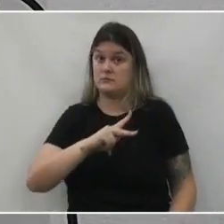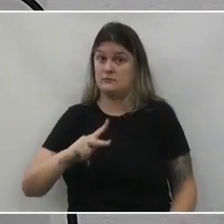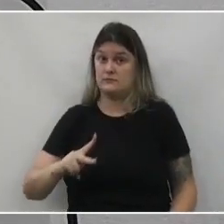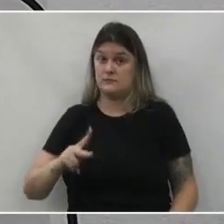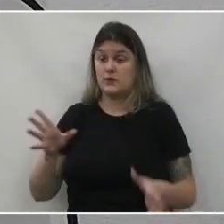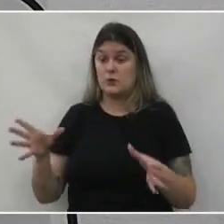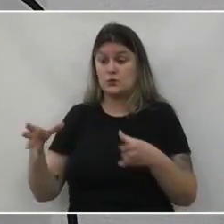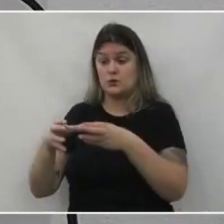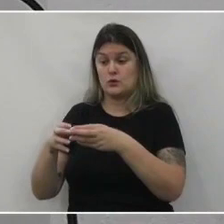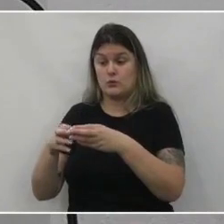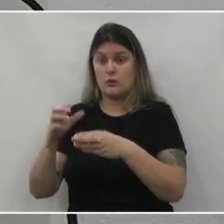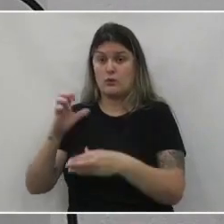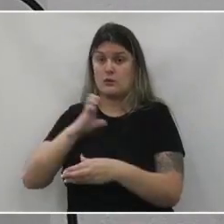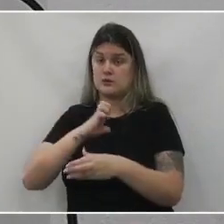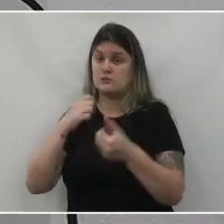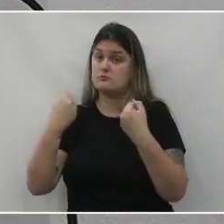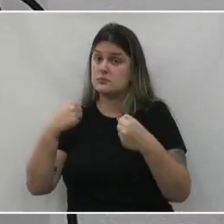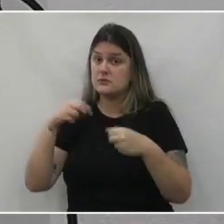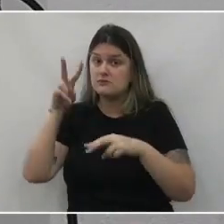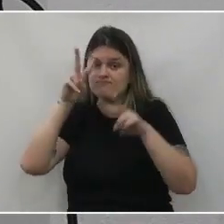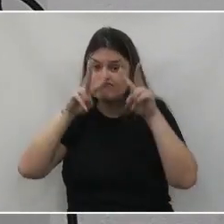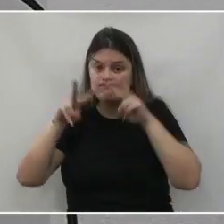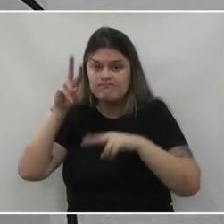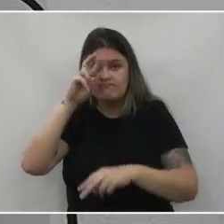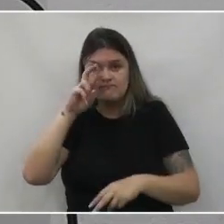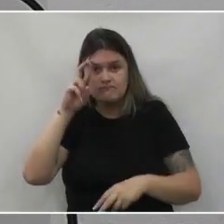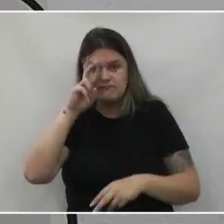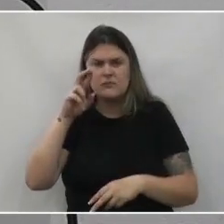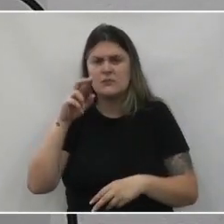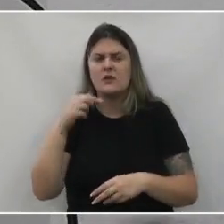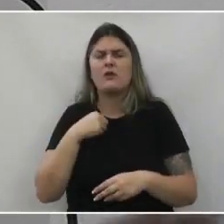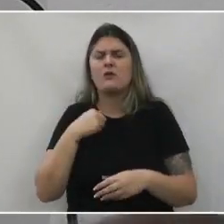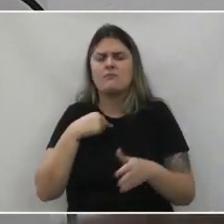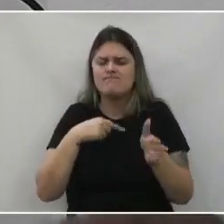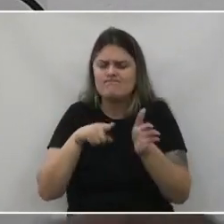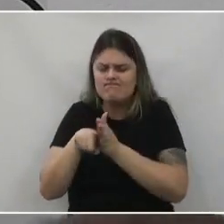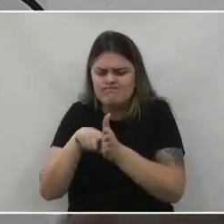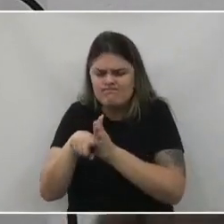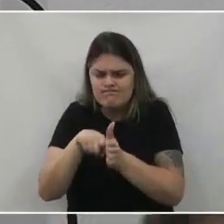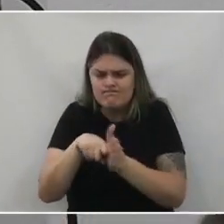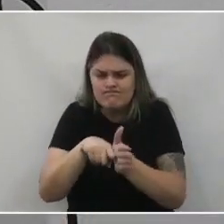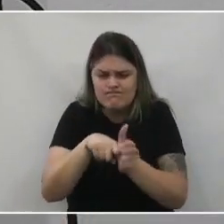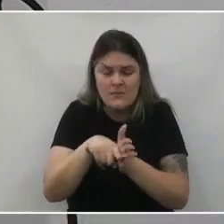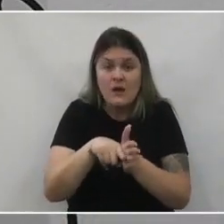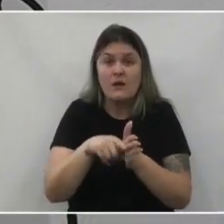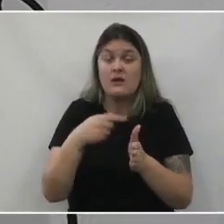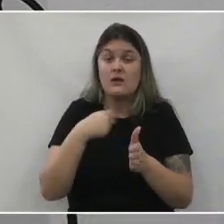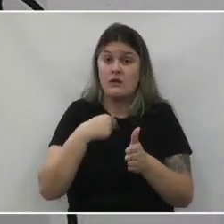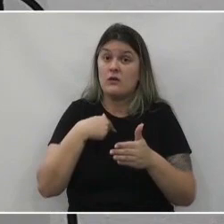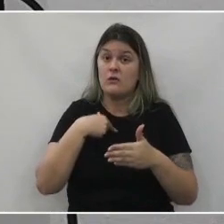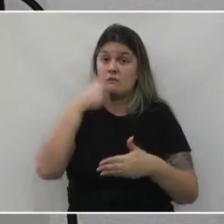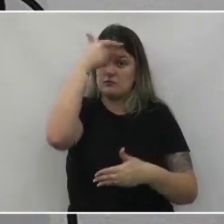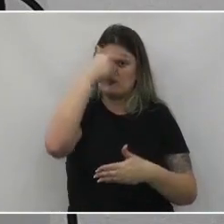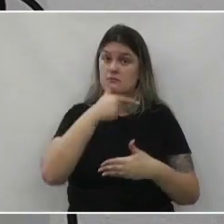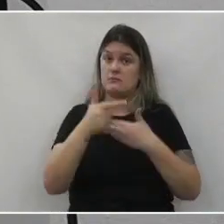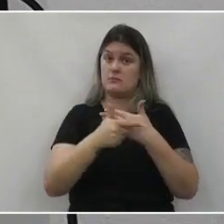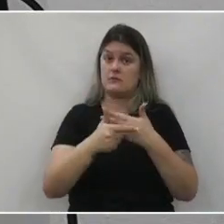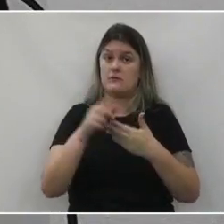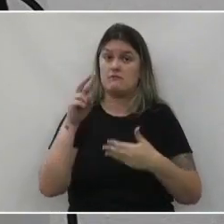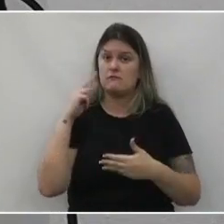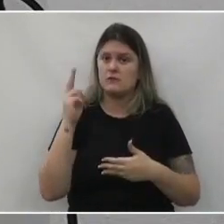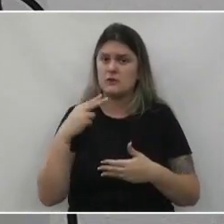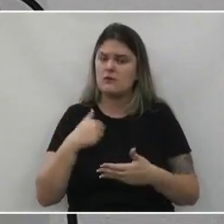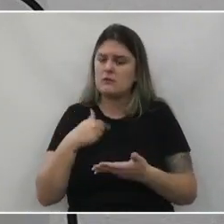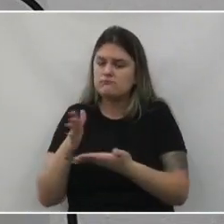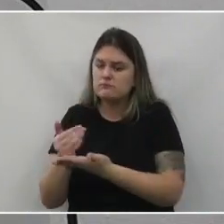para que a Comissão de Ética verifique isso. Eu fui até onde? Eu, como vereador, poderia ir buscar